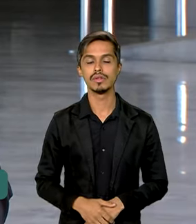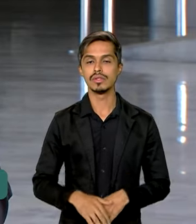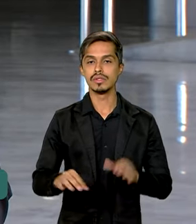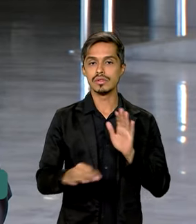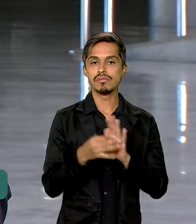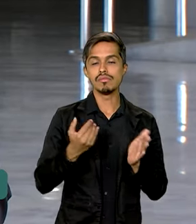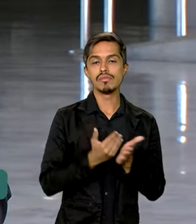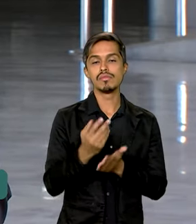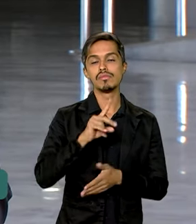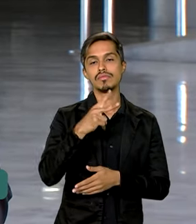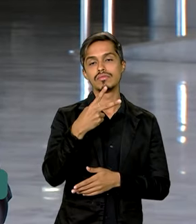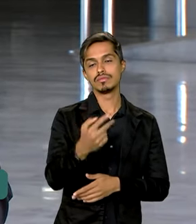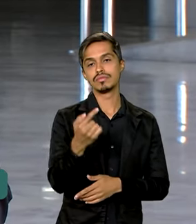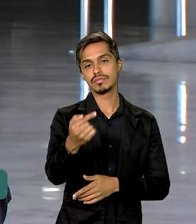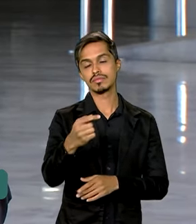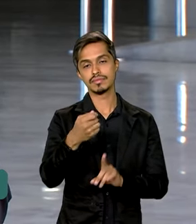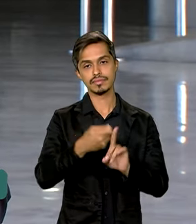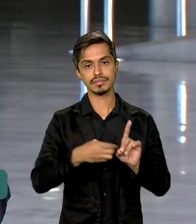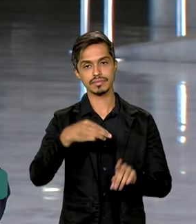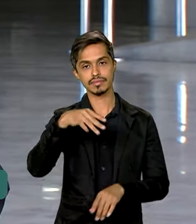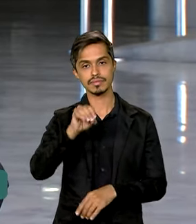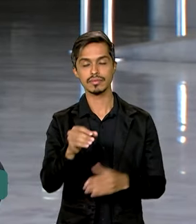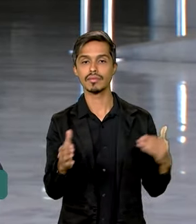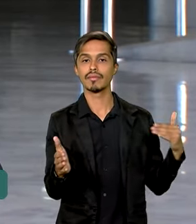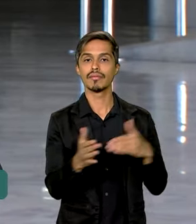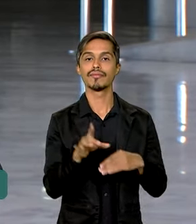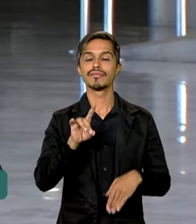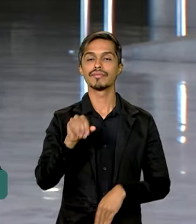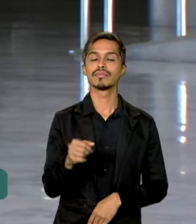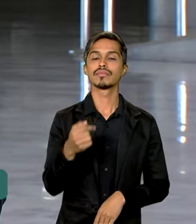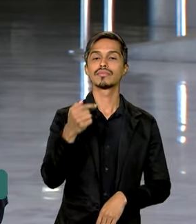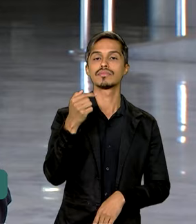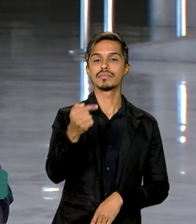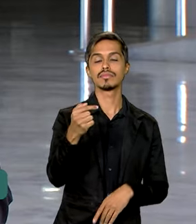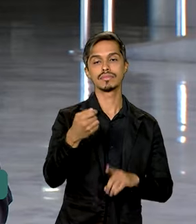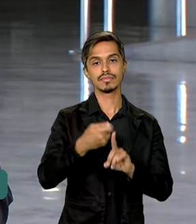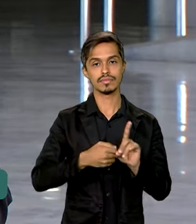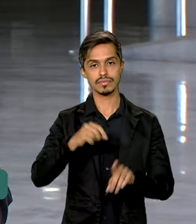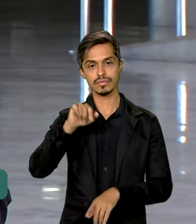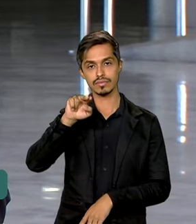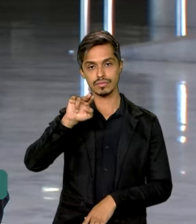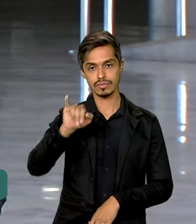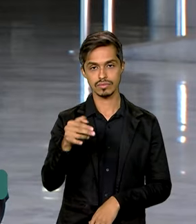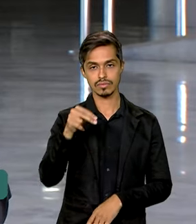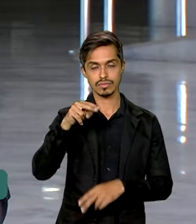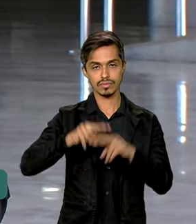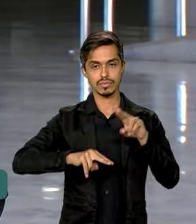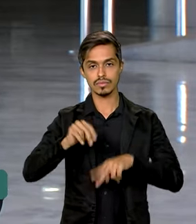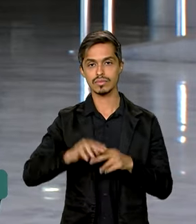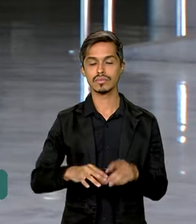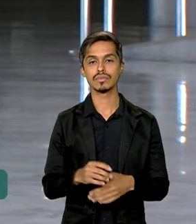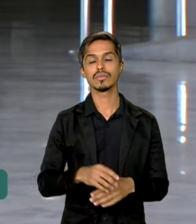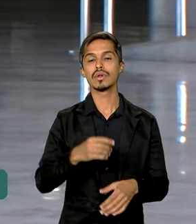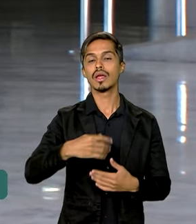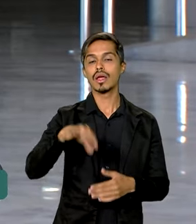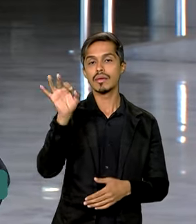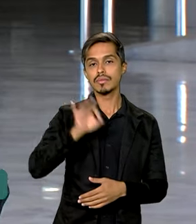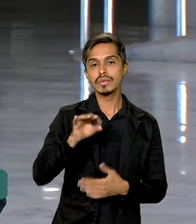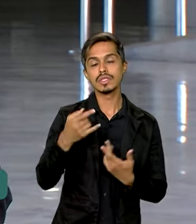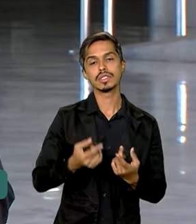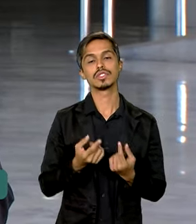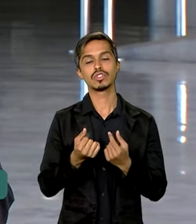começam no dia 27 de maio e seguem até o dia 7 de junho. A taxa de inscrição continua a mesma, R$ 85.